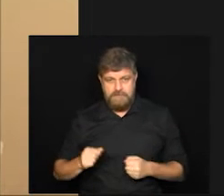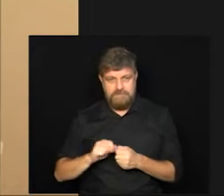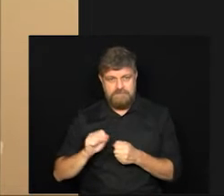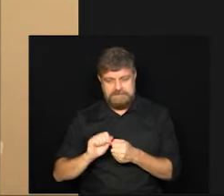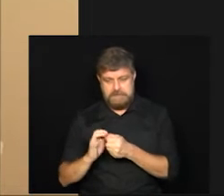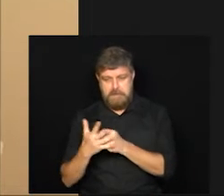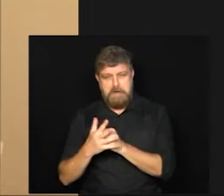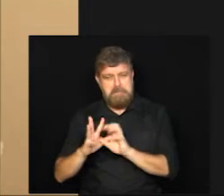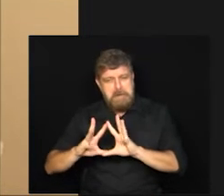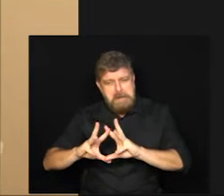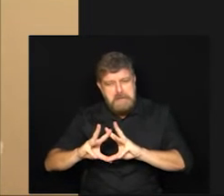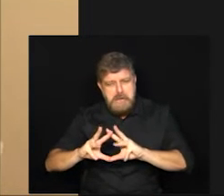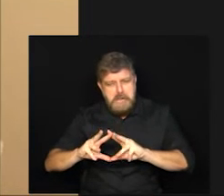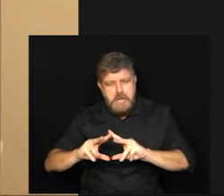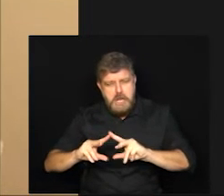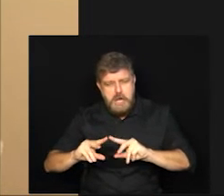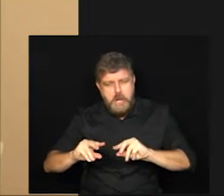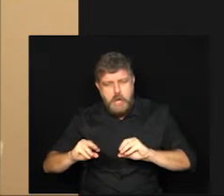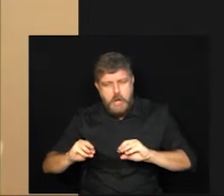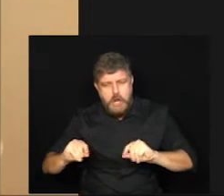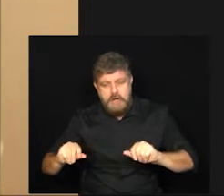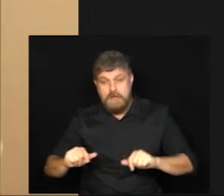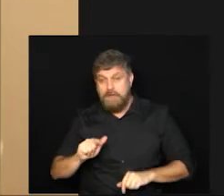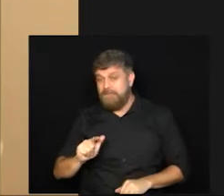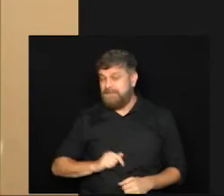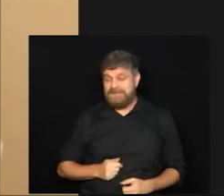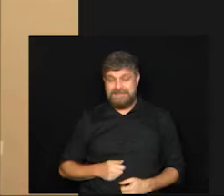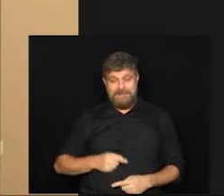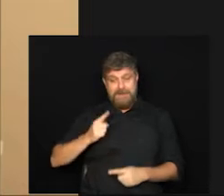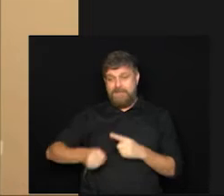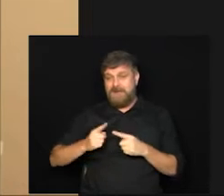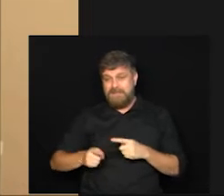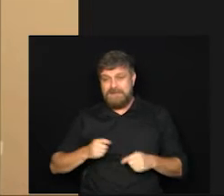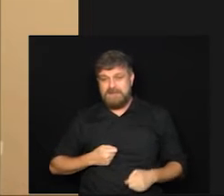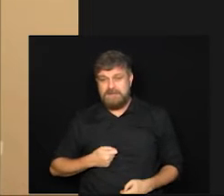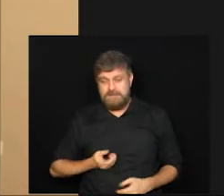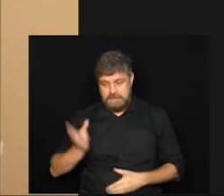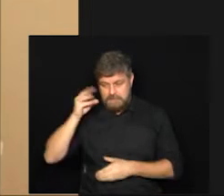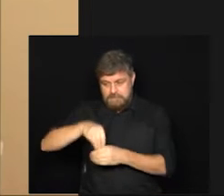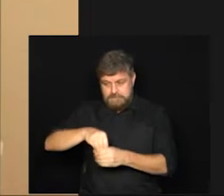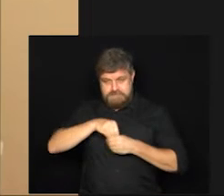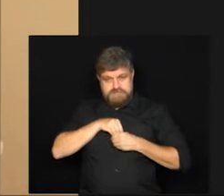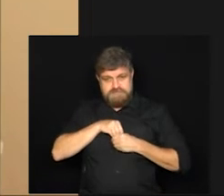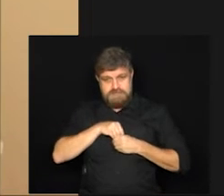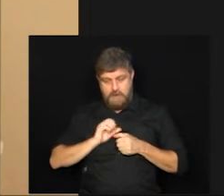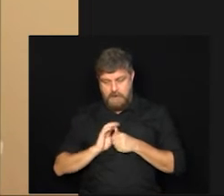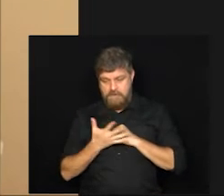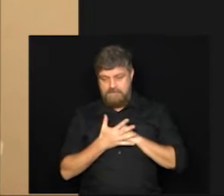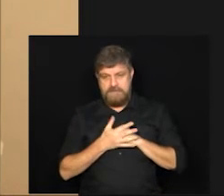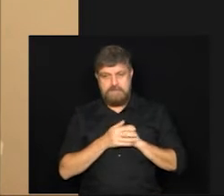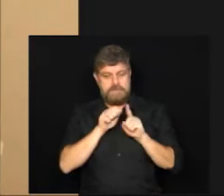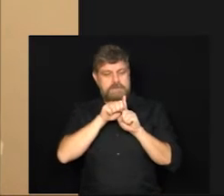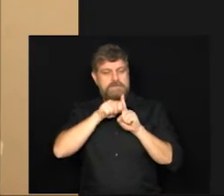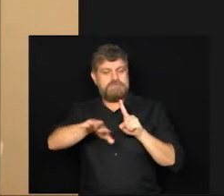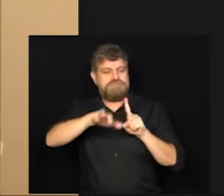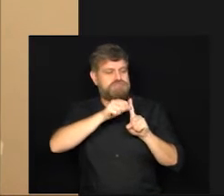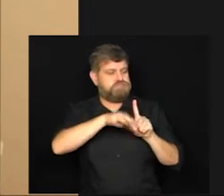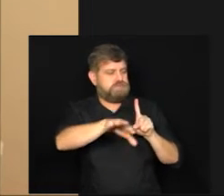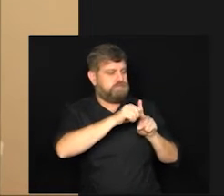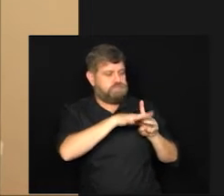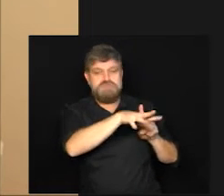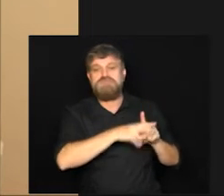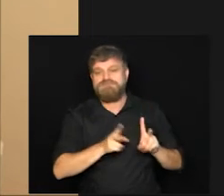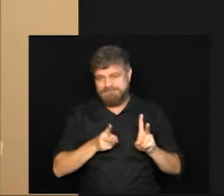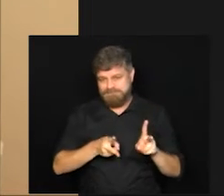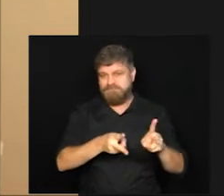desse vírus que ele invadir mas ele não impede né do vírus se alojar né de ter o contato aí